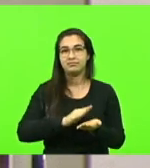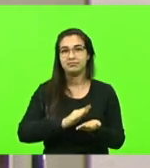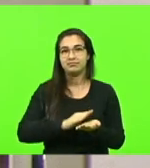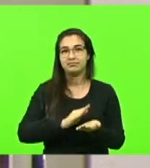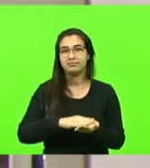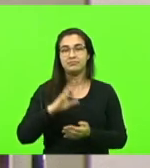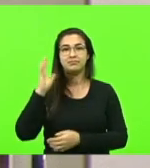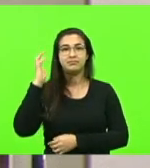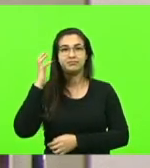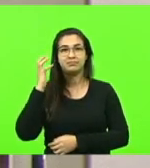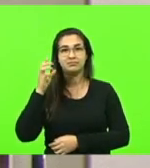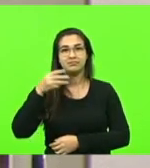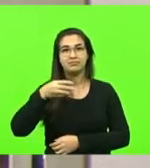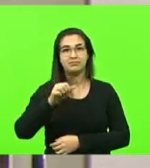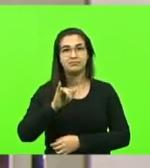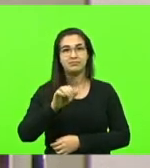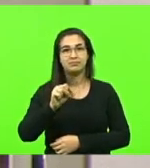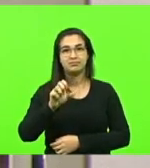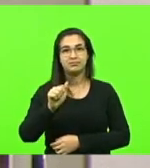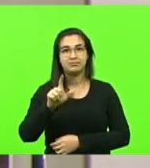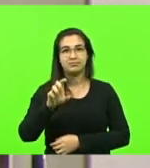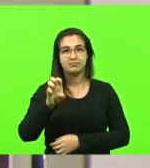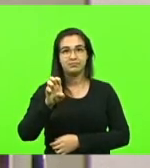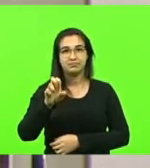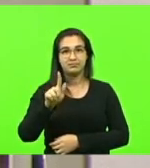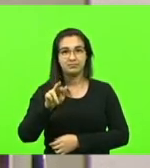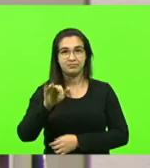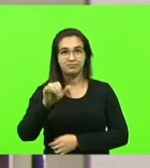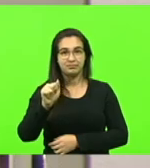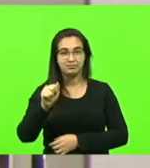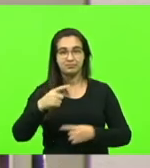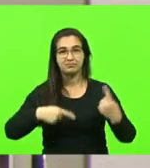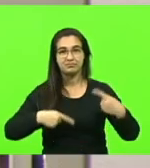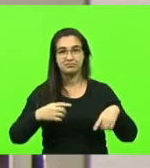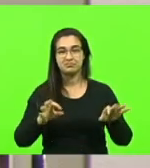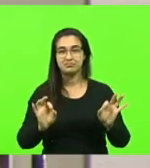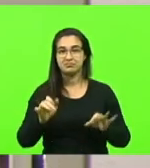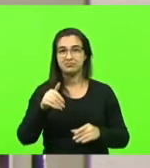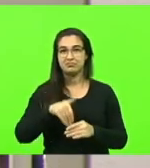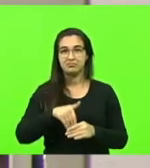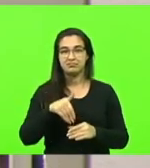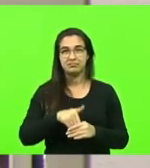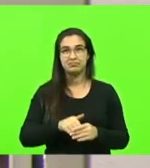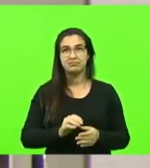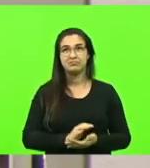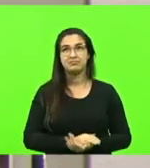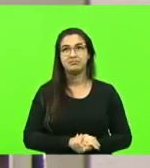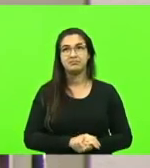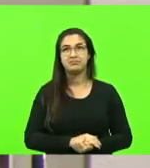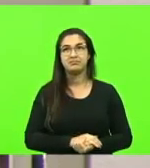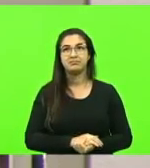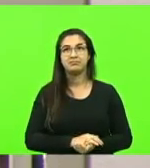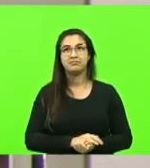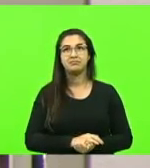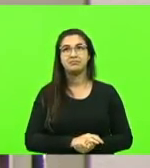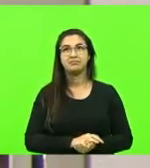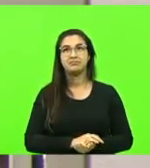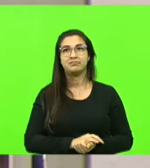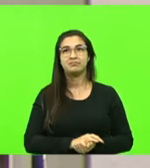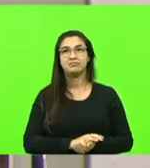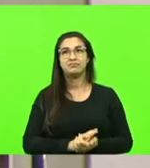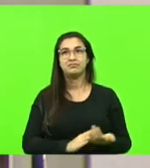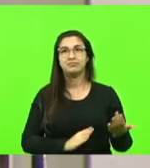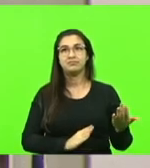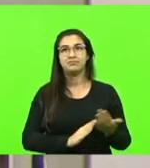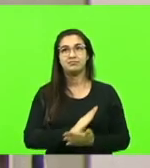20 anos de atuação no município de Florianópolis, em discussão. Não havendo quem queira discutir, em votação. Deputados que aprovam, permaneça como se encontra.